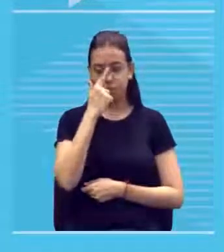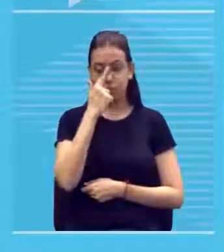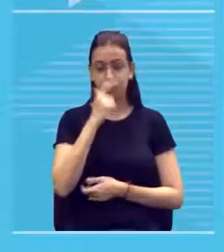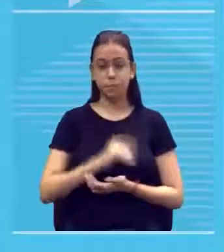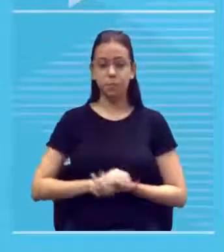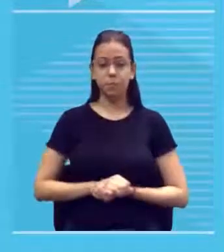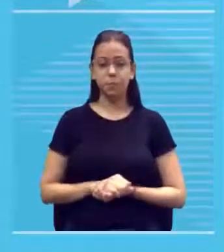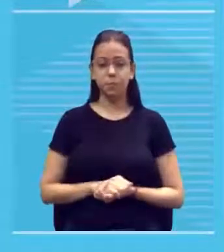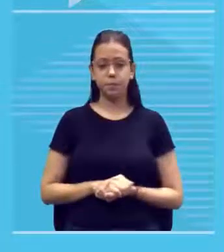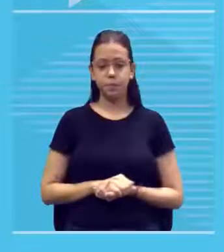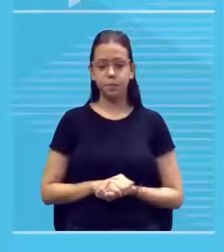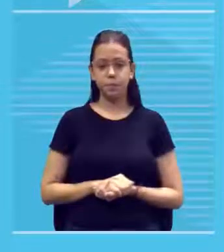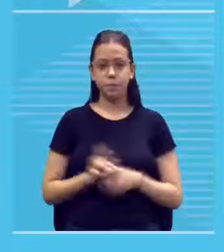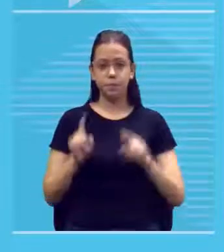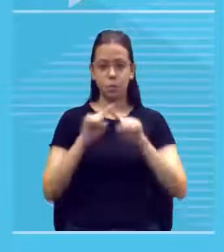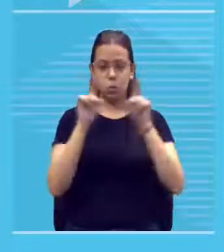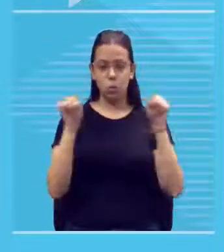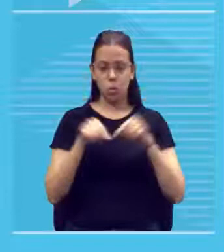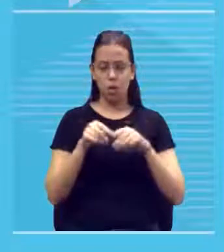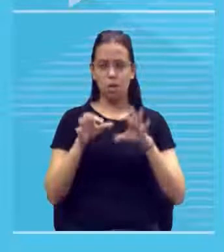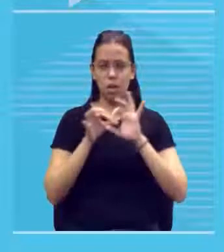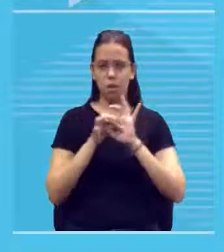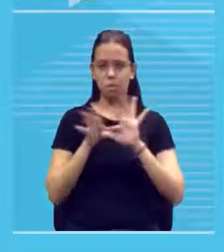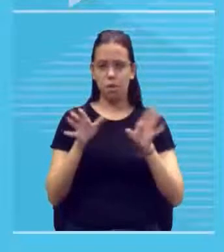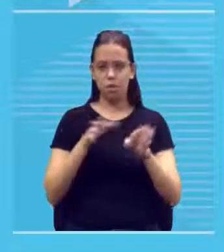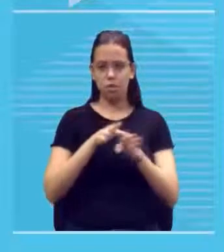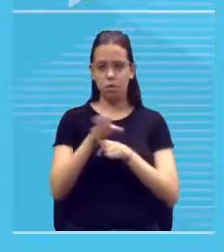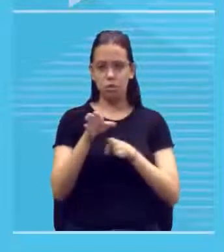quadro a liberdade guiando o povo